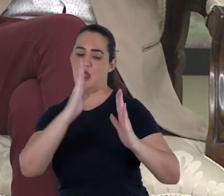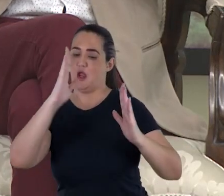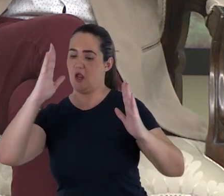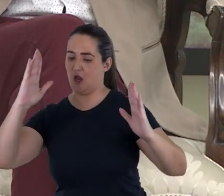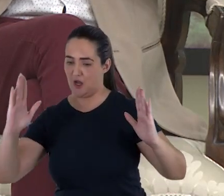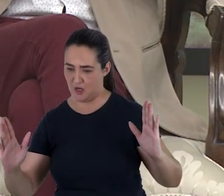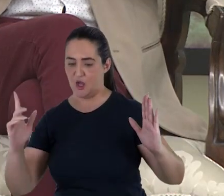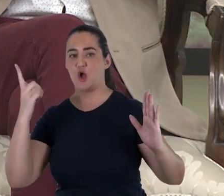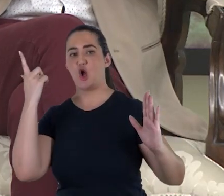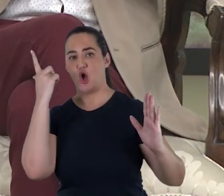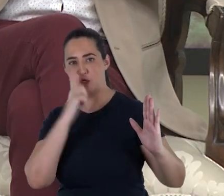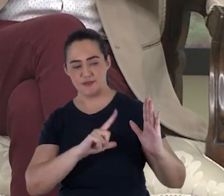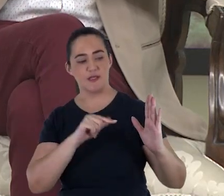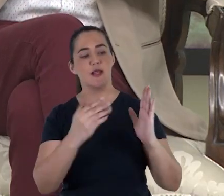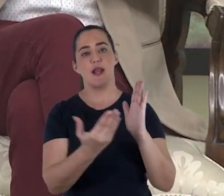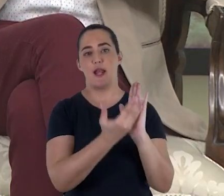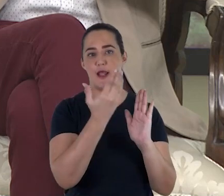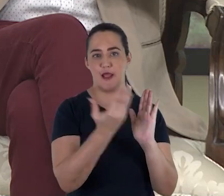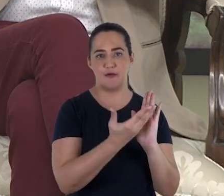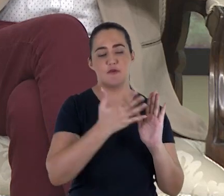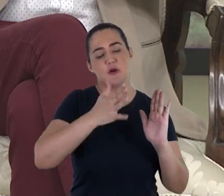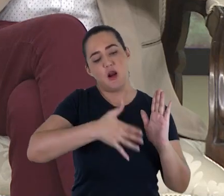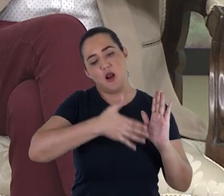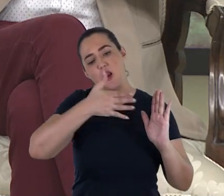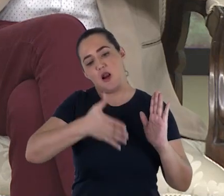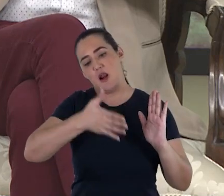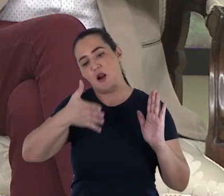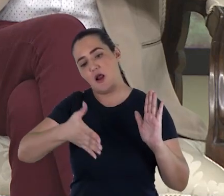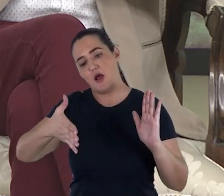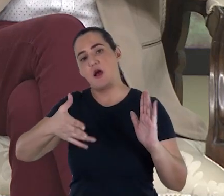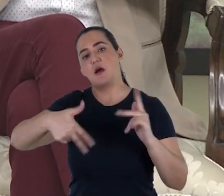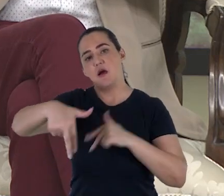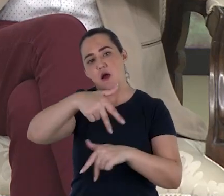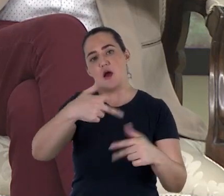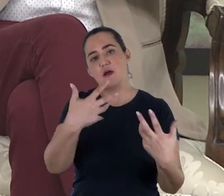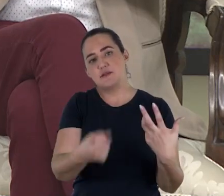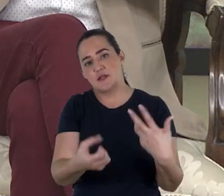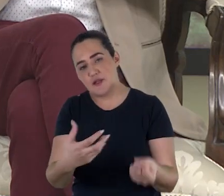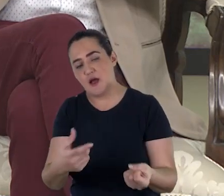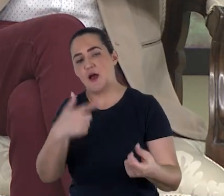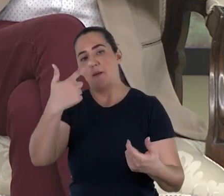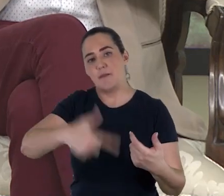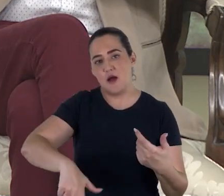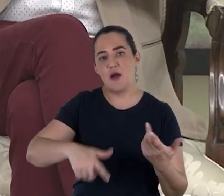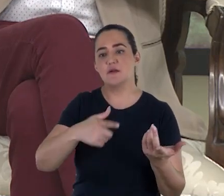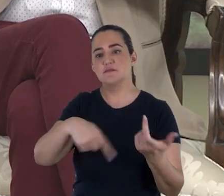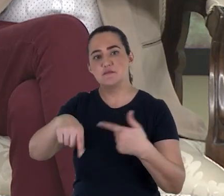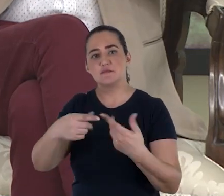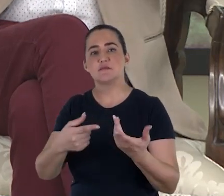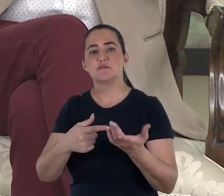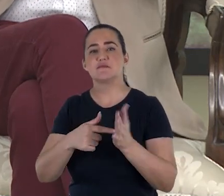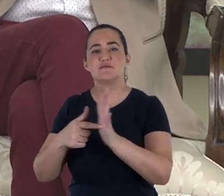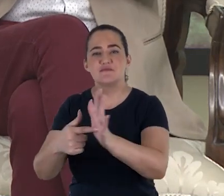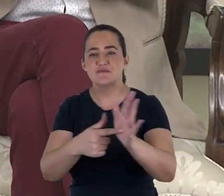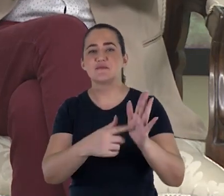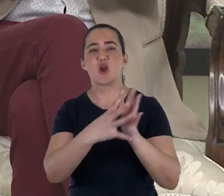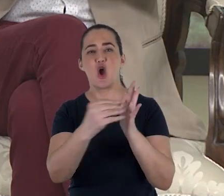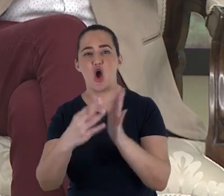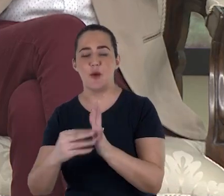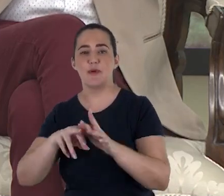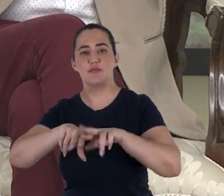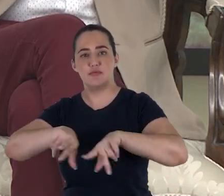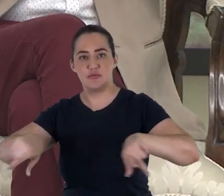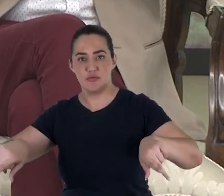para que o livro atinja a sua forma final ou, pelo menos, aquela forma como conhecemos. Ou seja, os mesmos